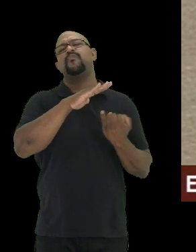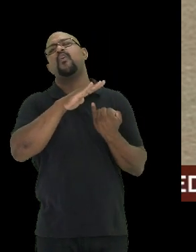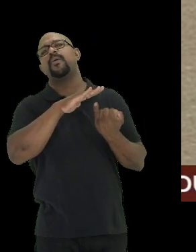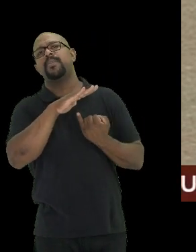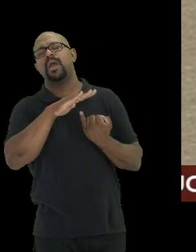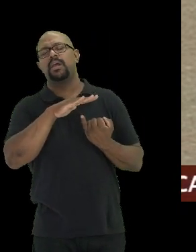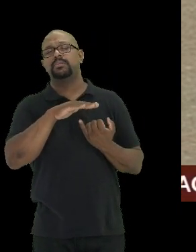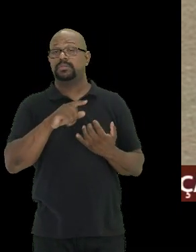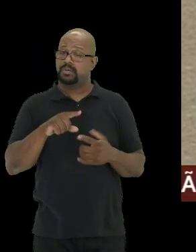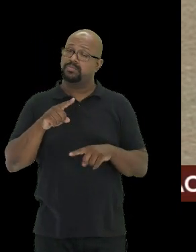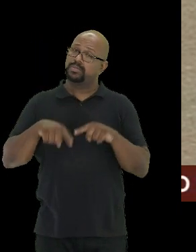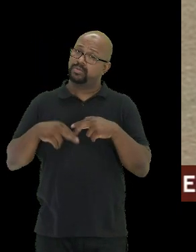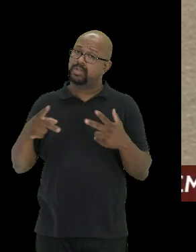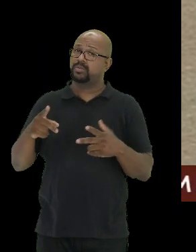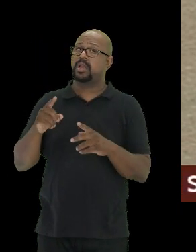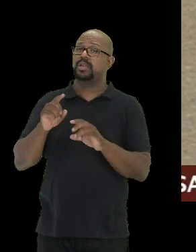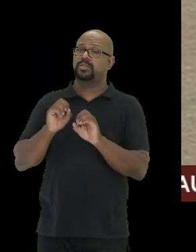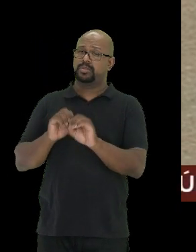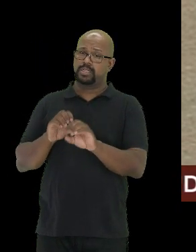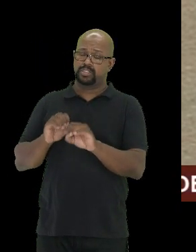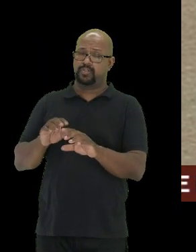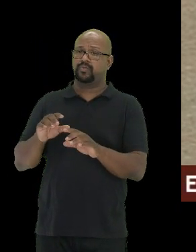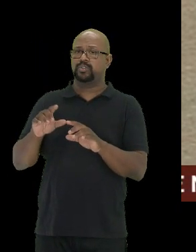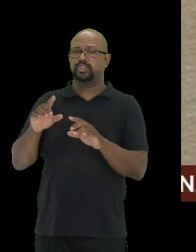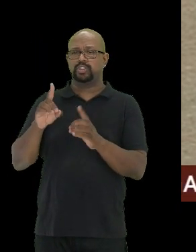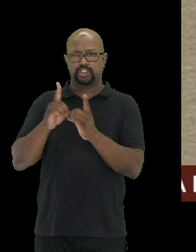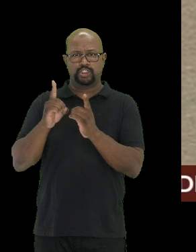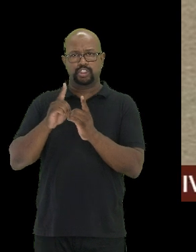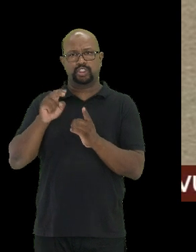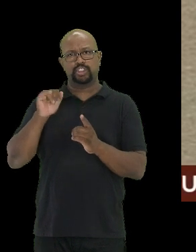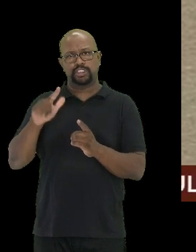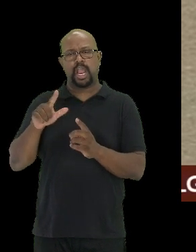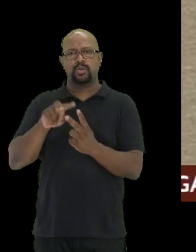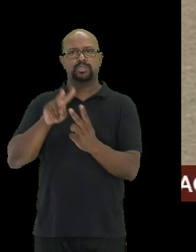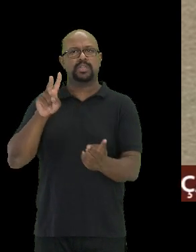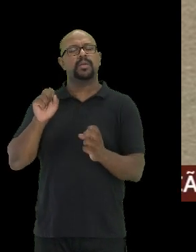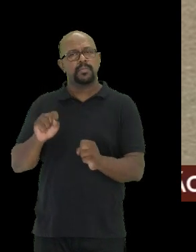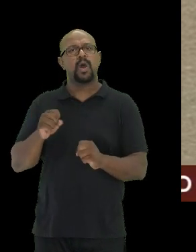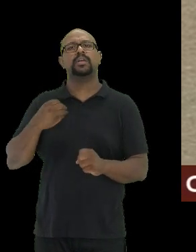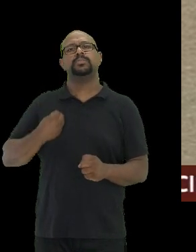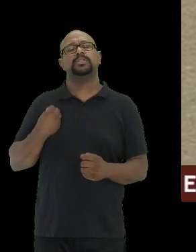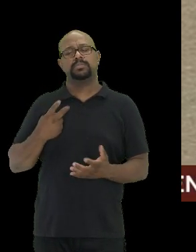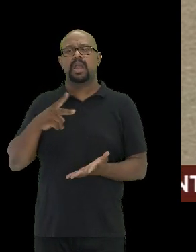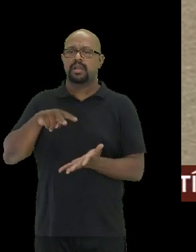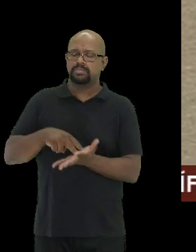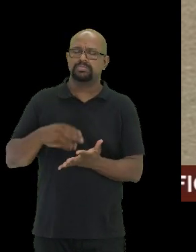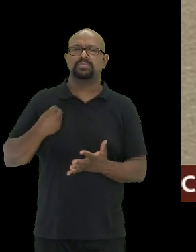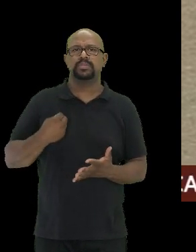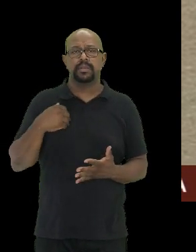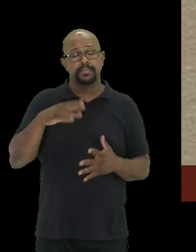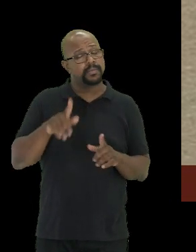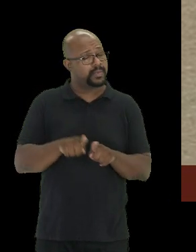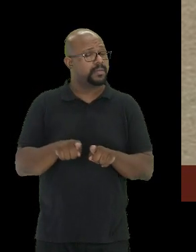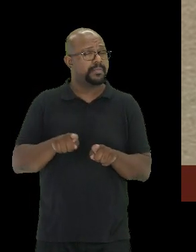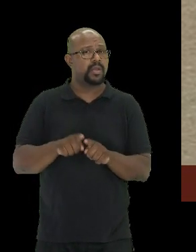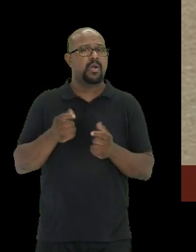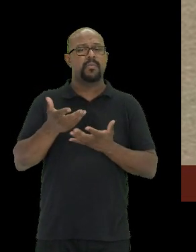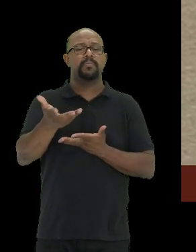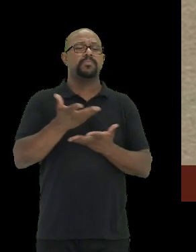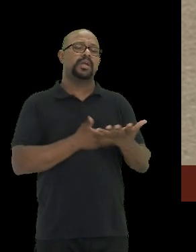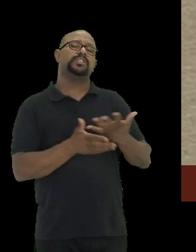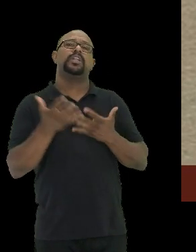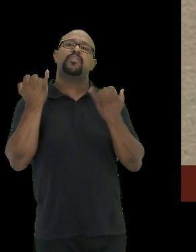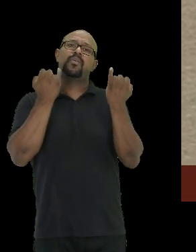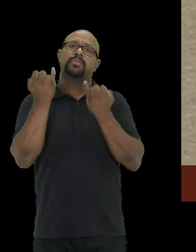dos recursos digitais em redes, os museus podem sim viabilizar uma participação ativa do público, bem como compartilhar informações